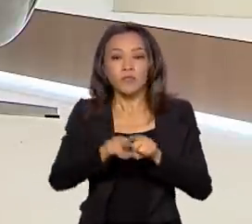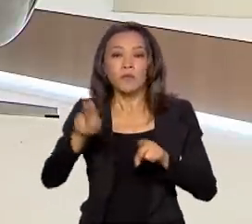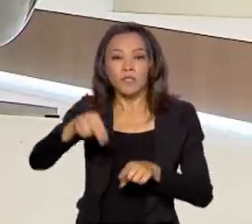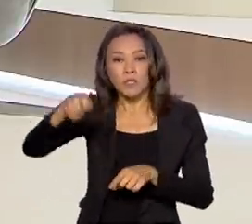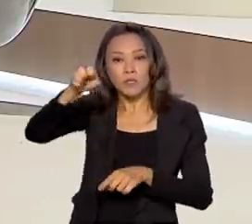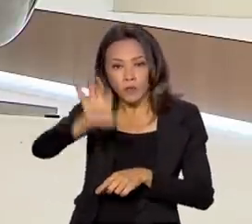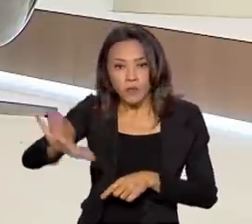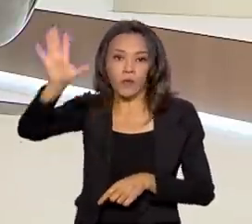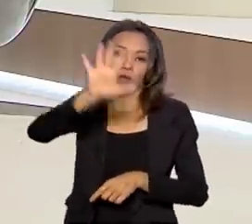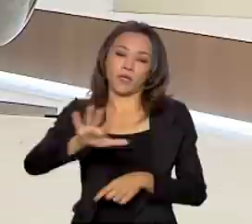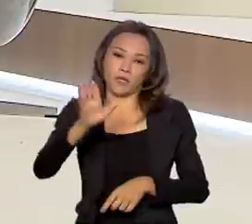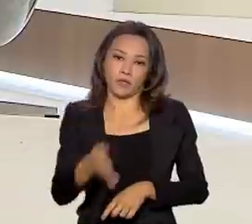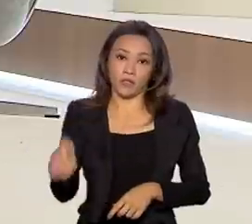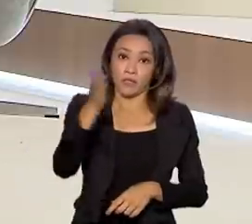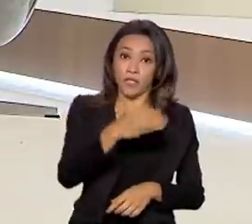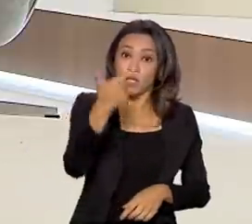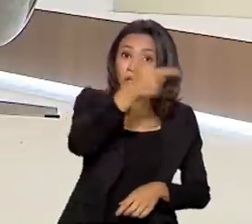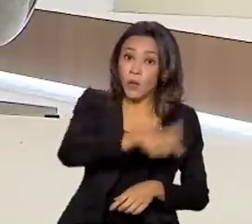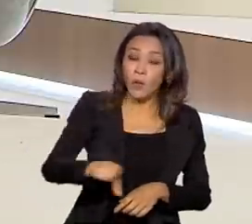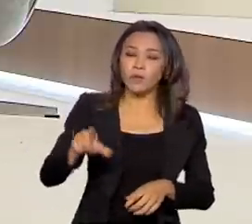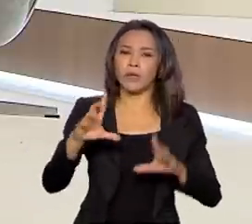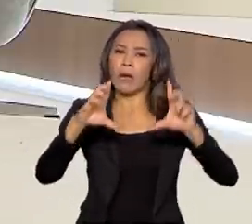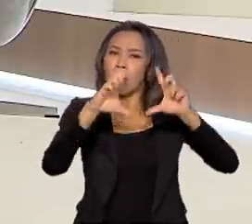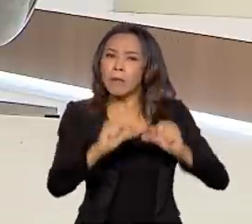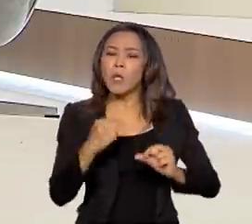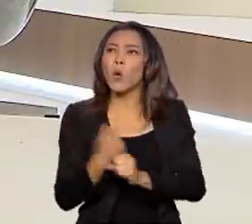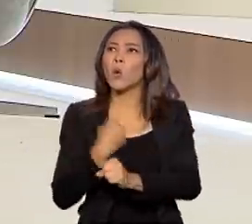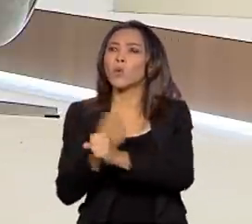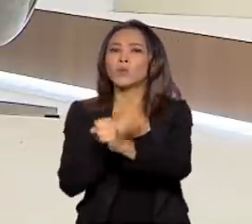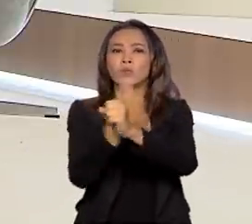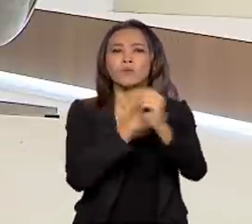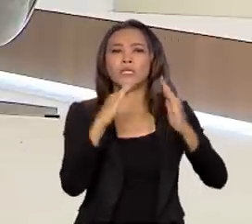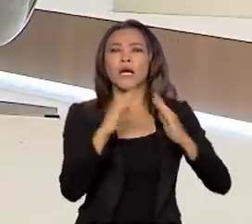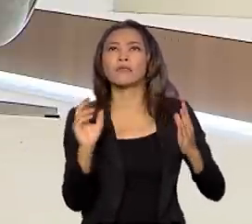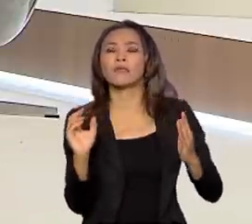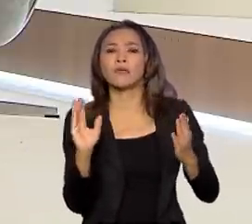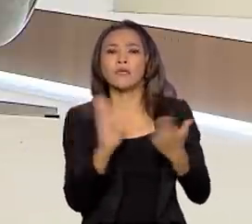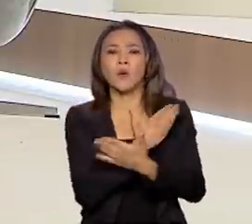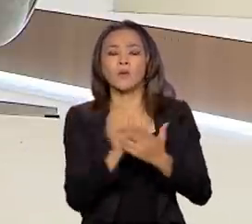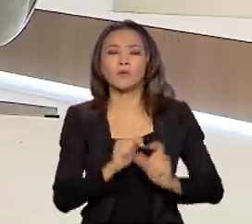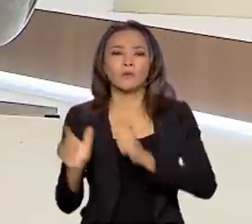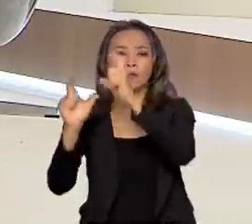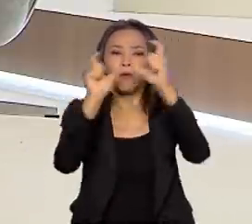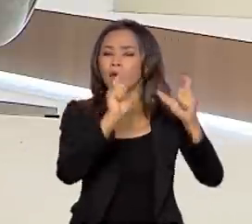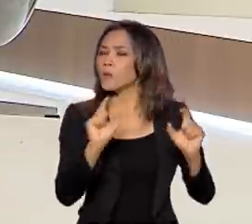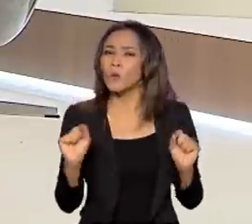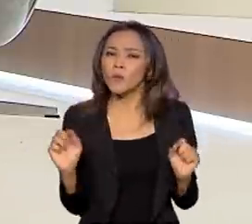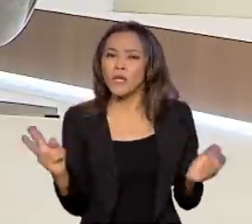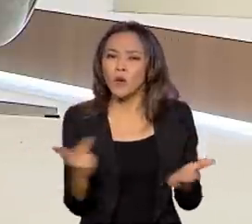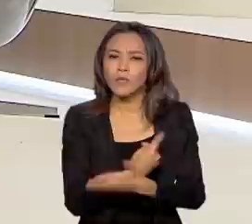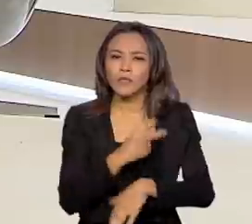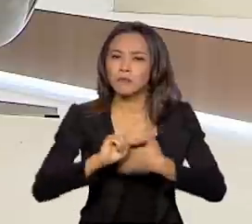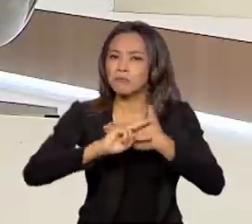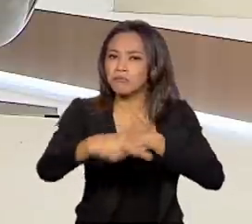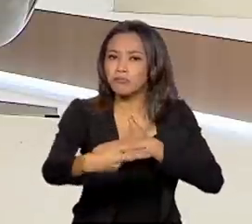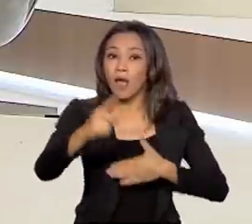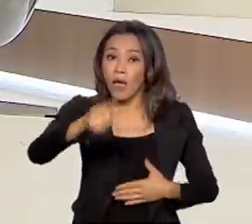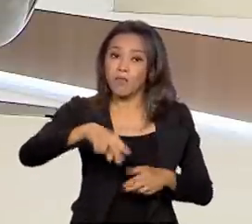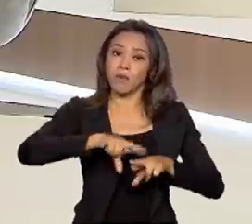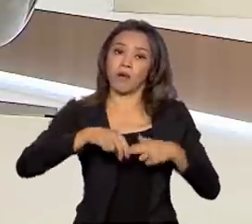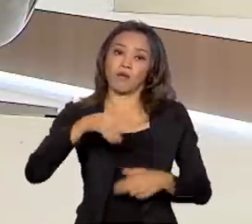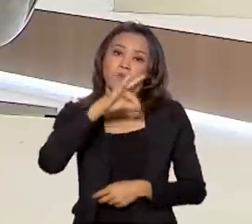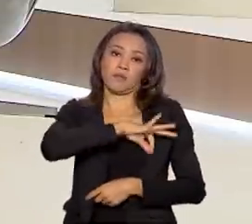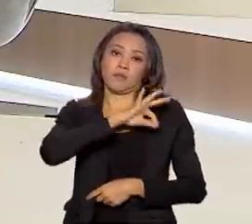em relação à baixa produtividade em algumas localizações, é justamente a média salarial